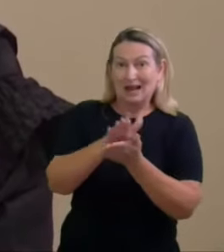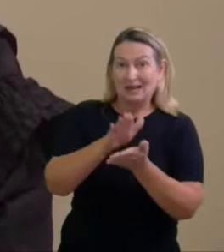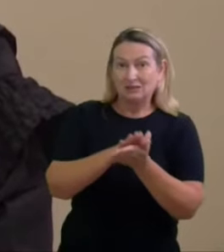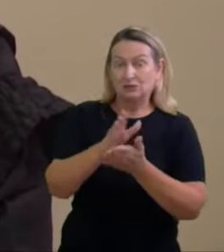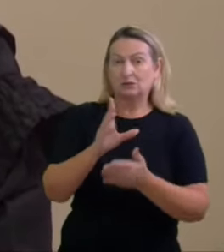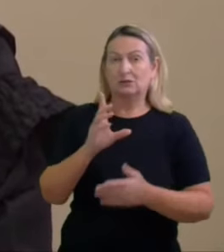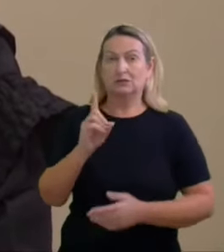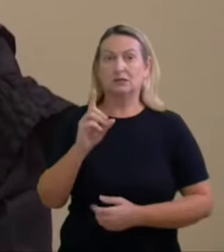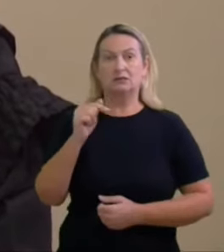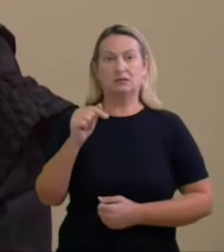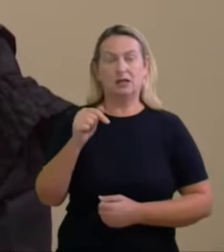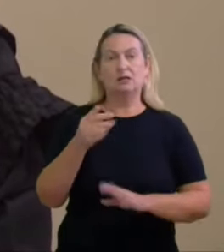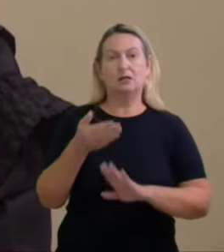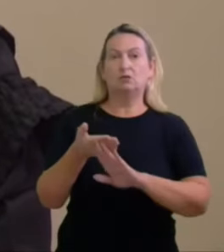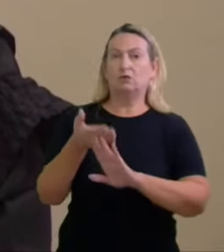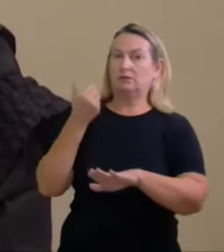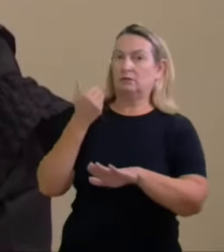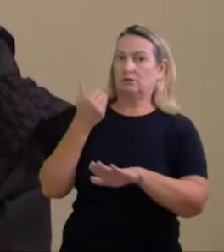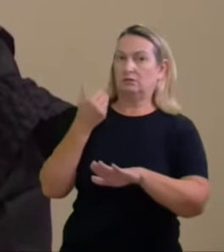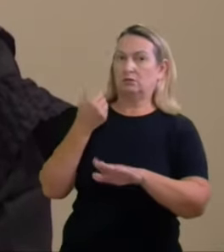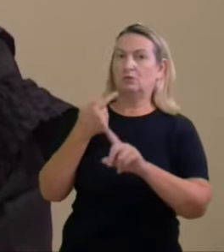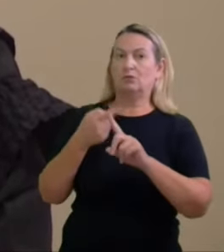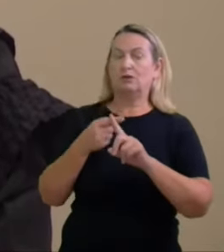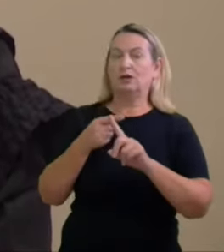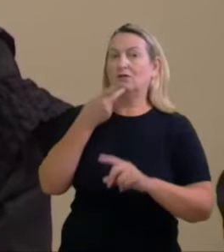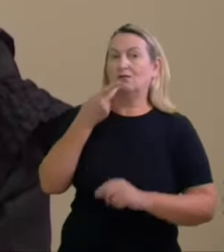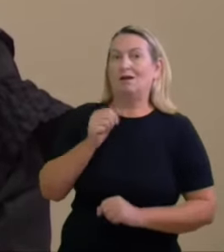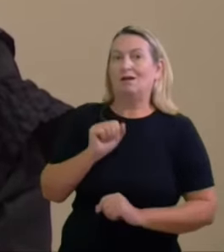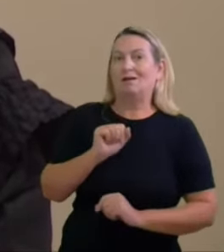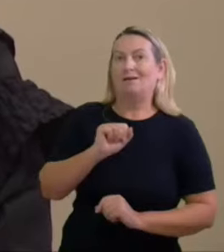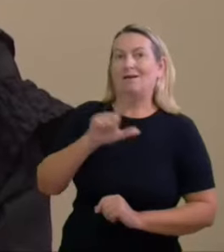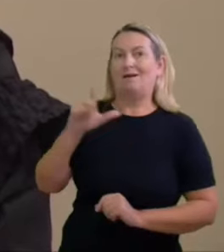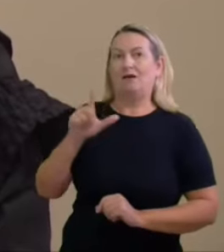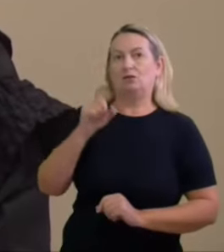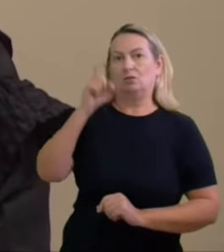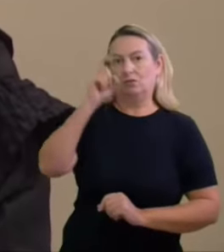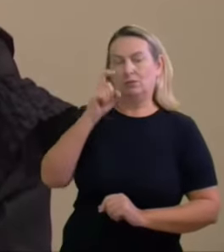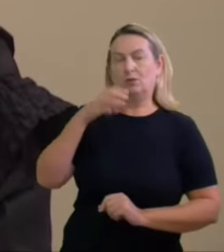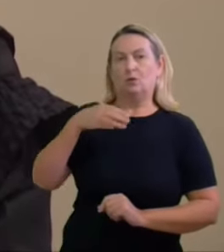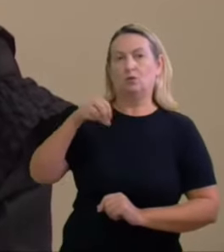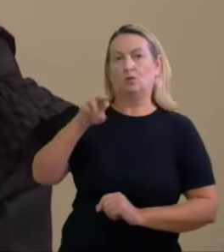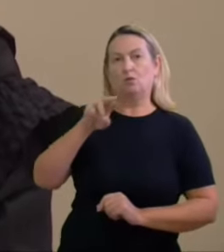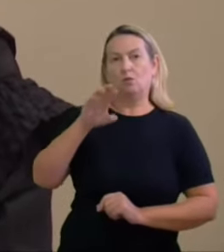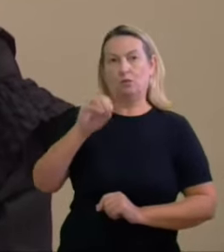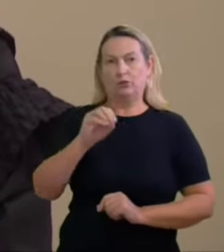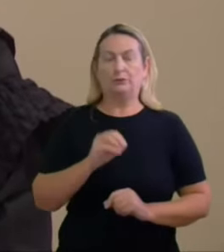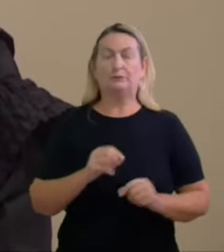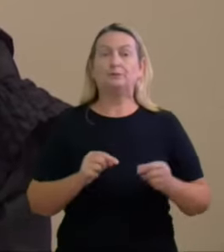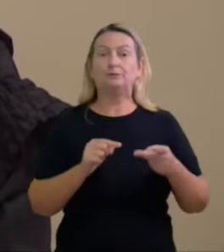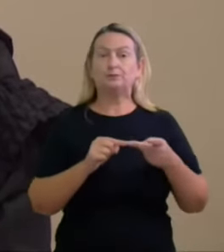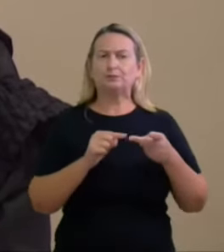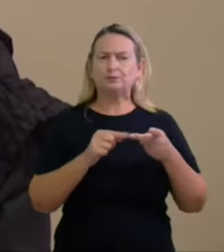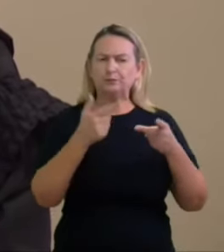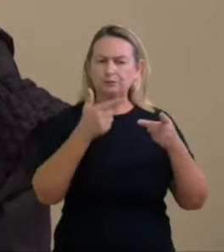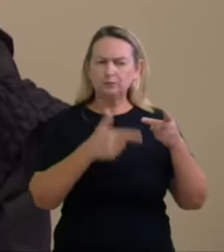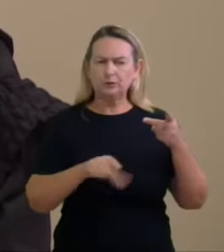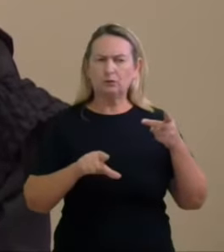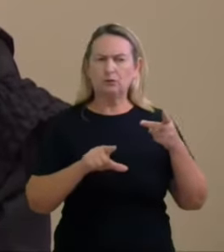eu estou afastando em relação também ao outro que foi citado aqui que é da SP